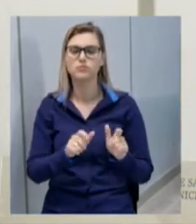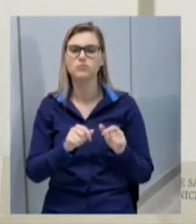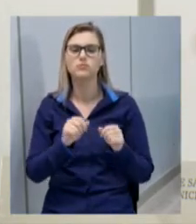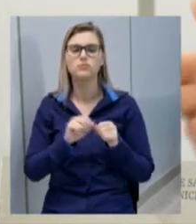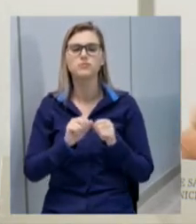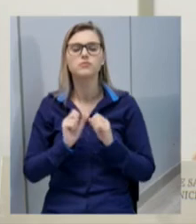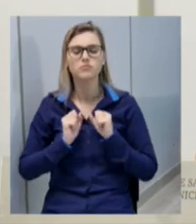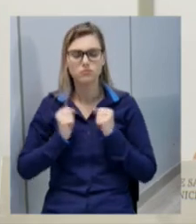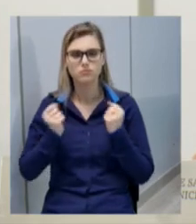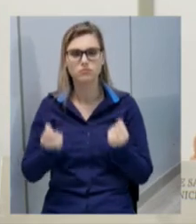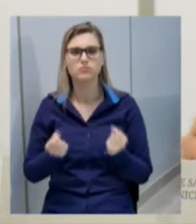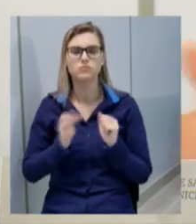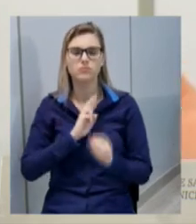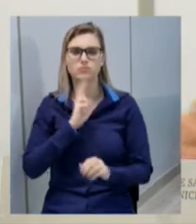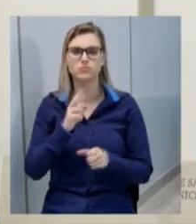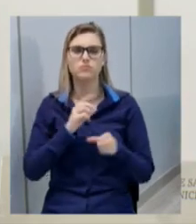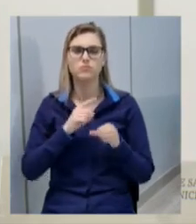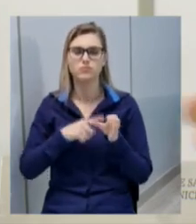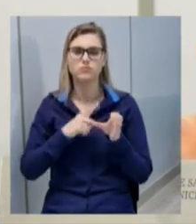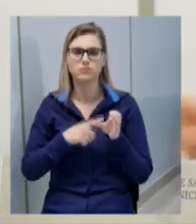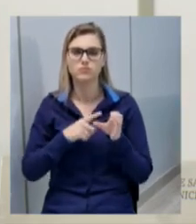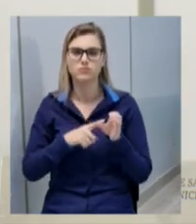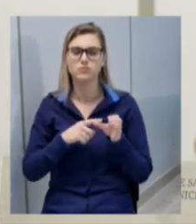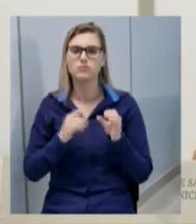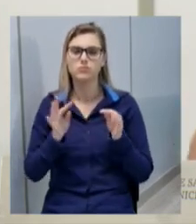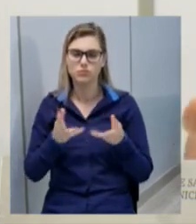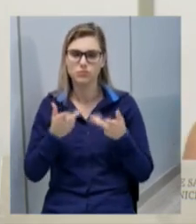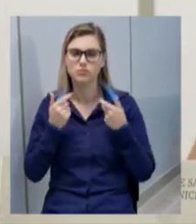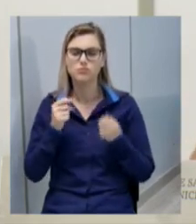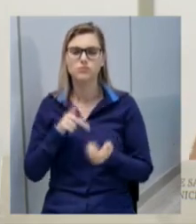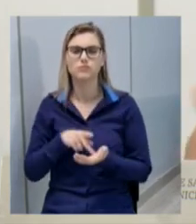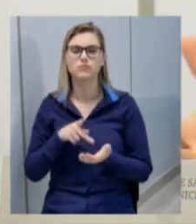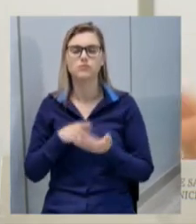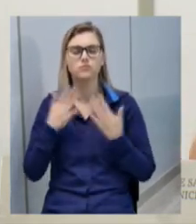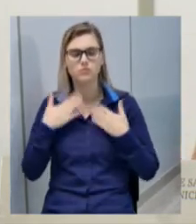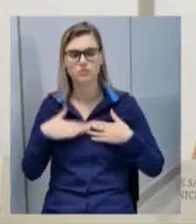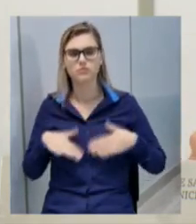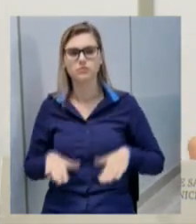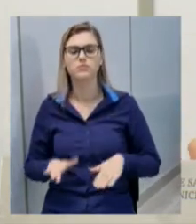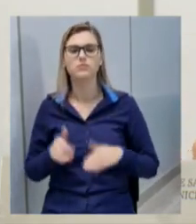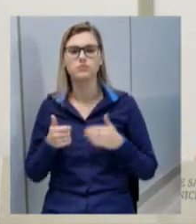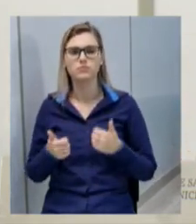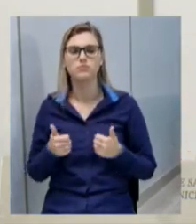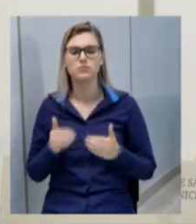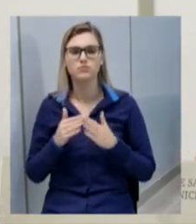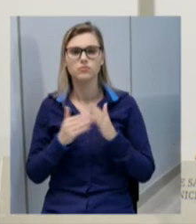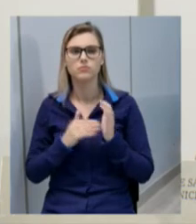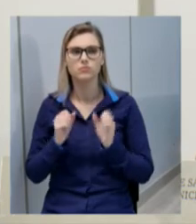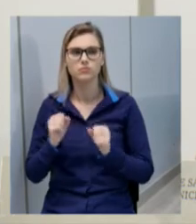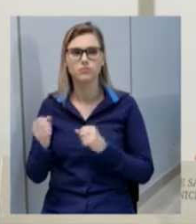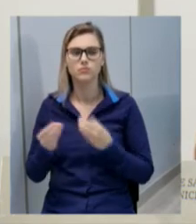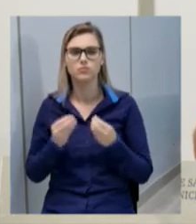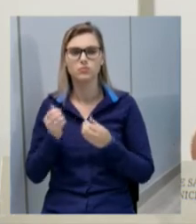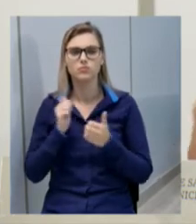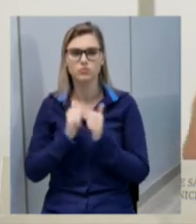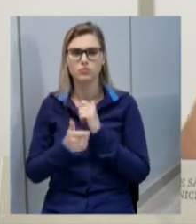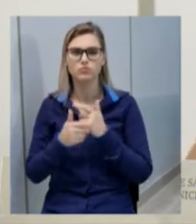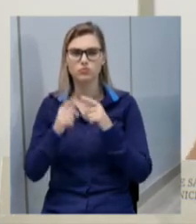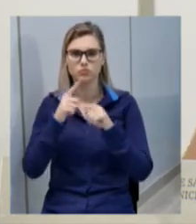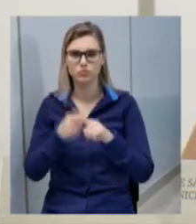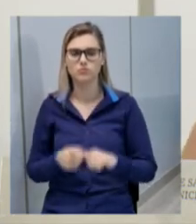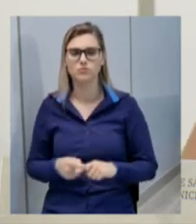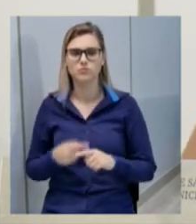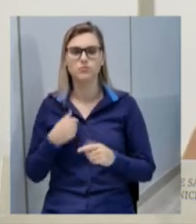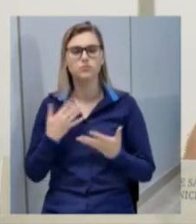desempenhar e representar a cidade com qualidade e dar todo o potencial possível como atleta então se possível